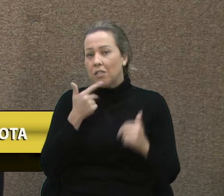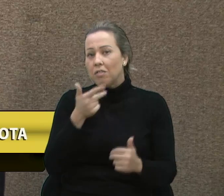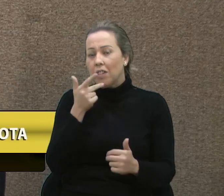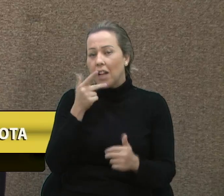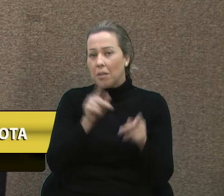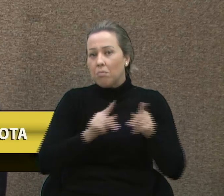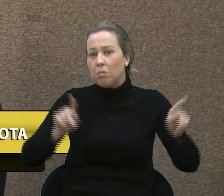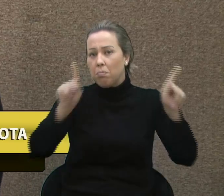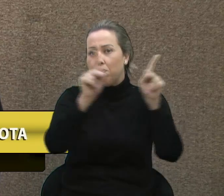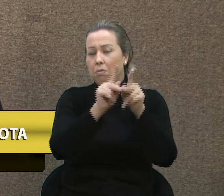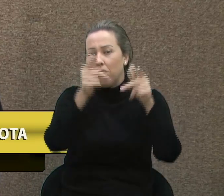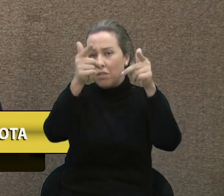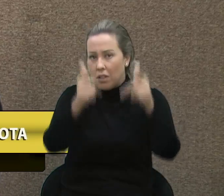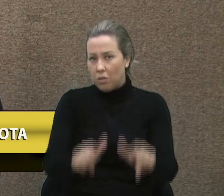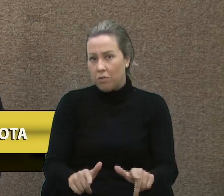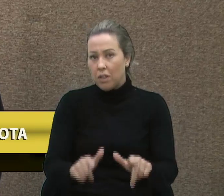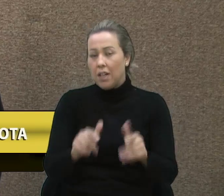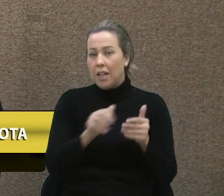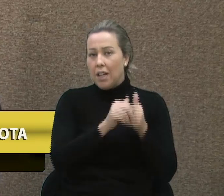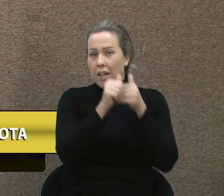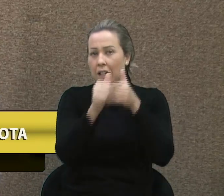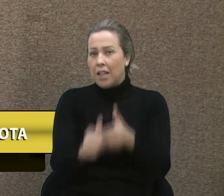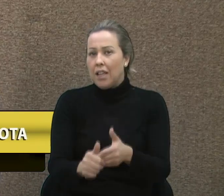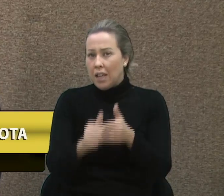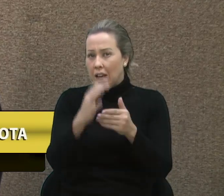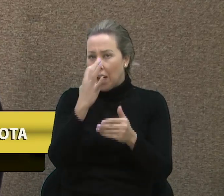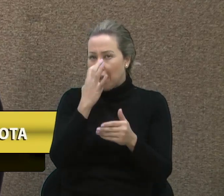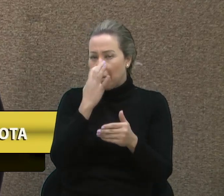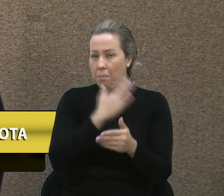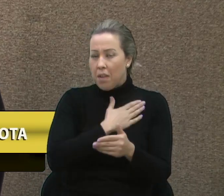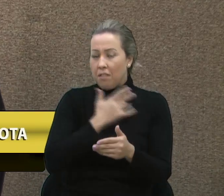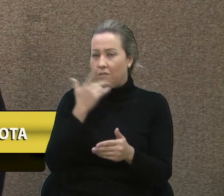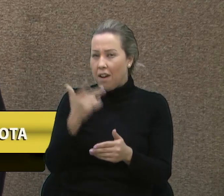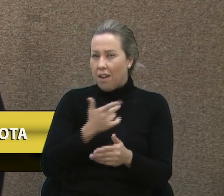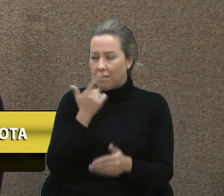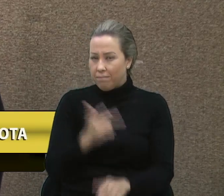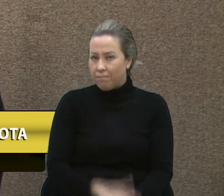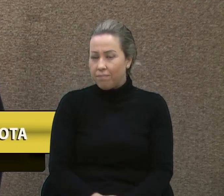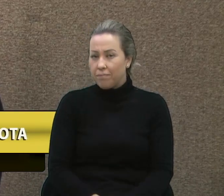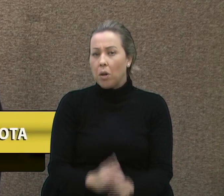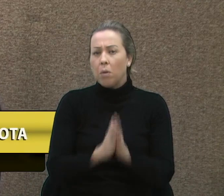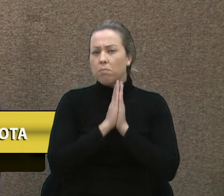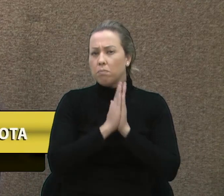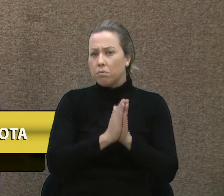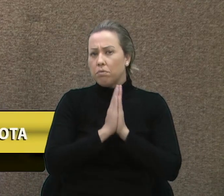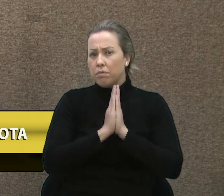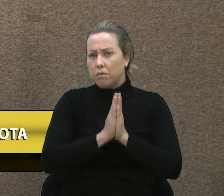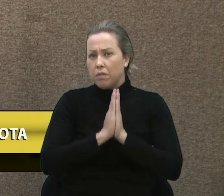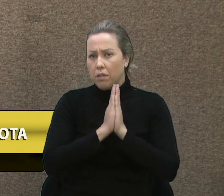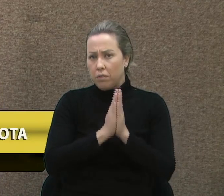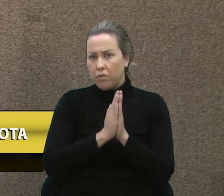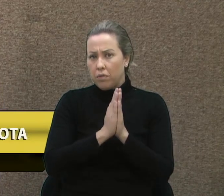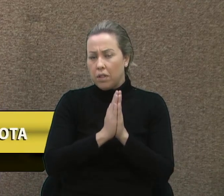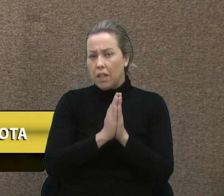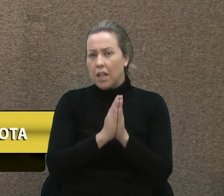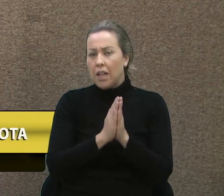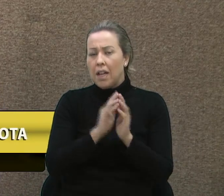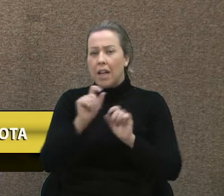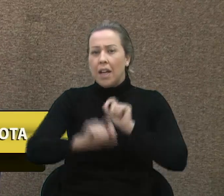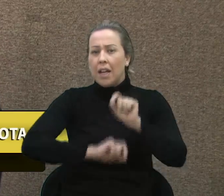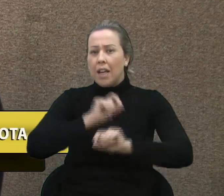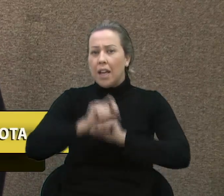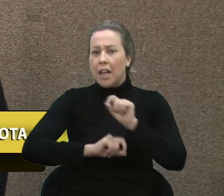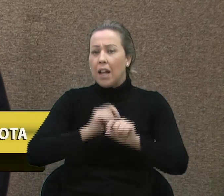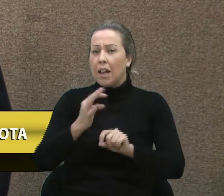população que acompanhar essa minha fala, que, por favor, aqueles que não conhecem bem a